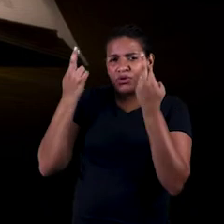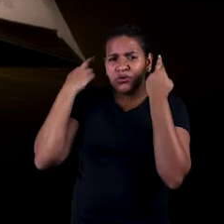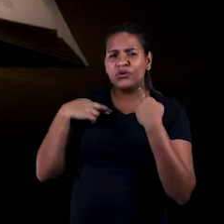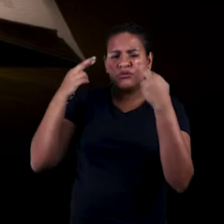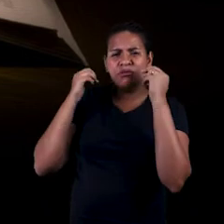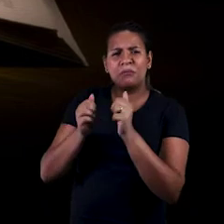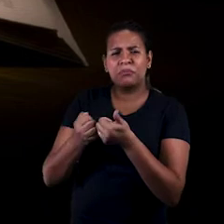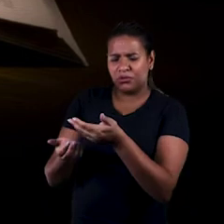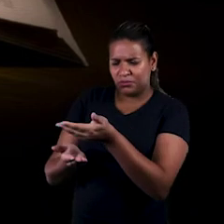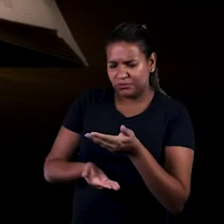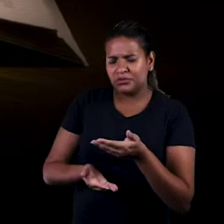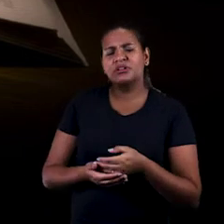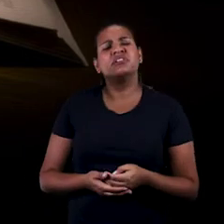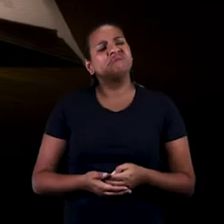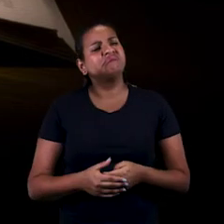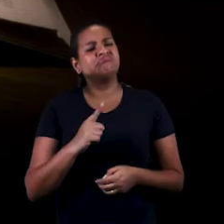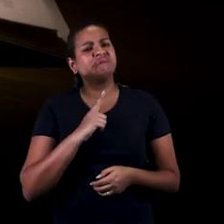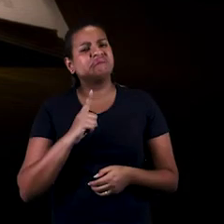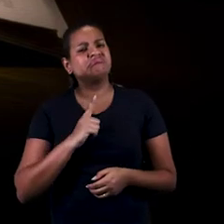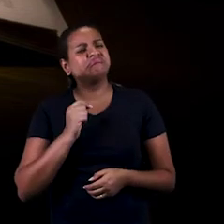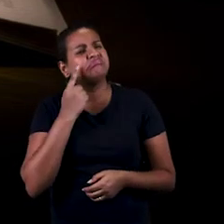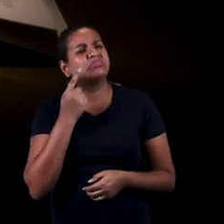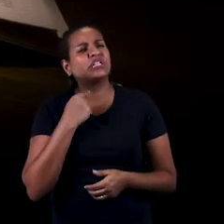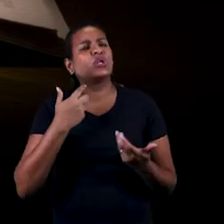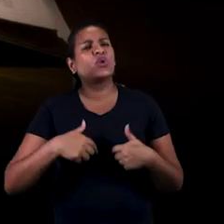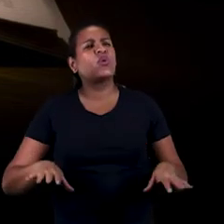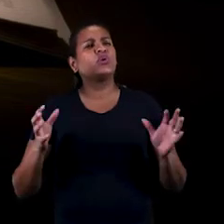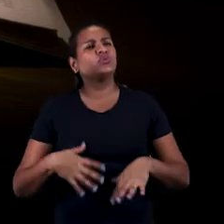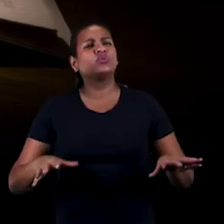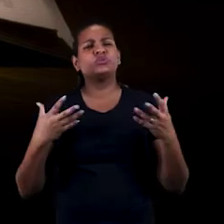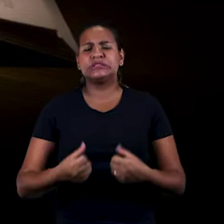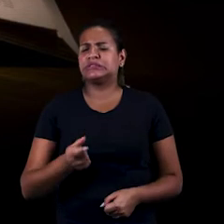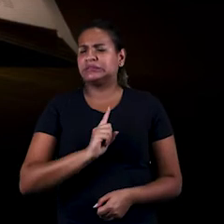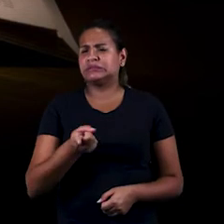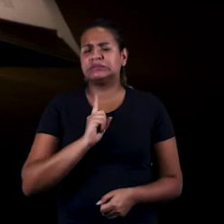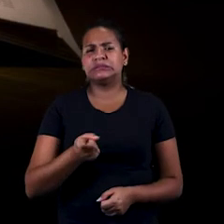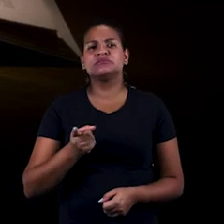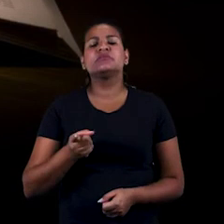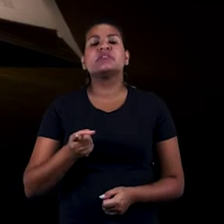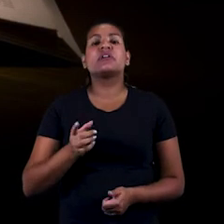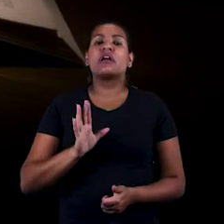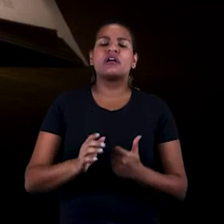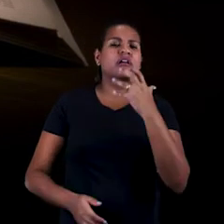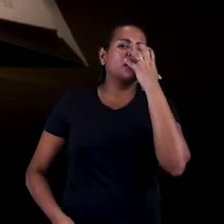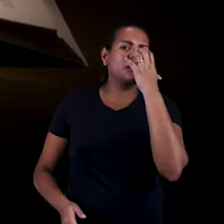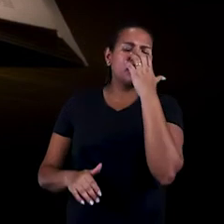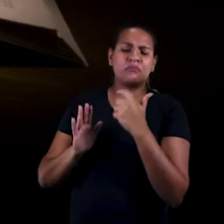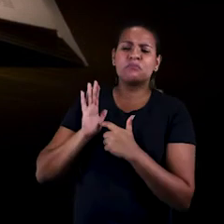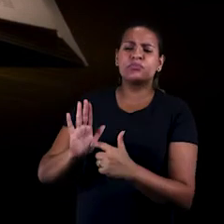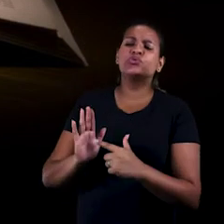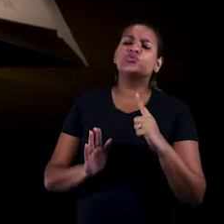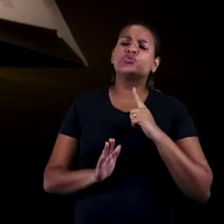pão que dizia haver-lhe emprestado. A ovelha negou ter recebido tal coisa. O cão apresentou então